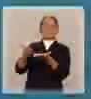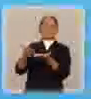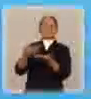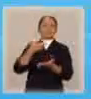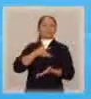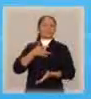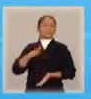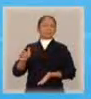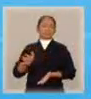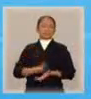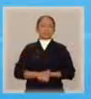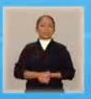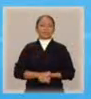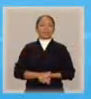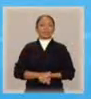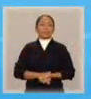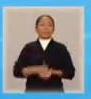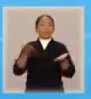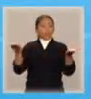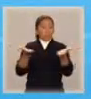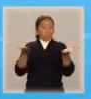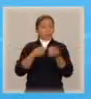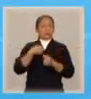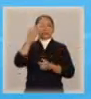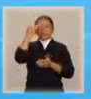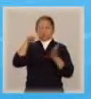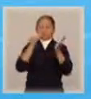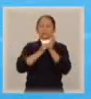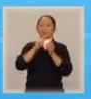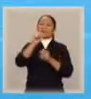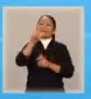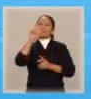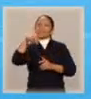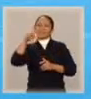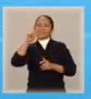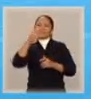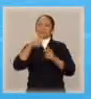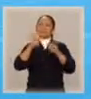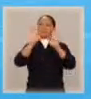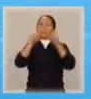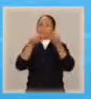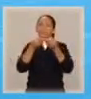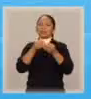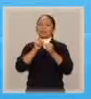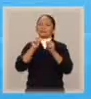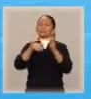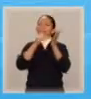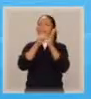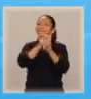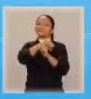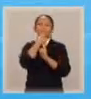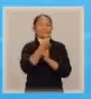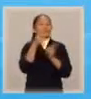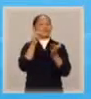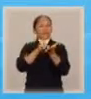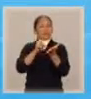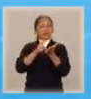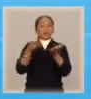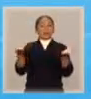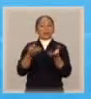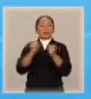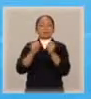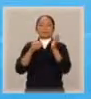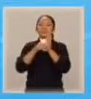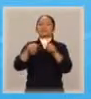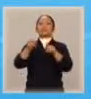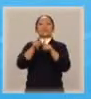por isso. Hoje, a alienação parental já é considerada um problema de ordem social. Tanto que levou a